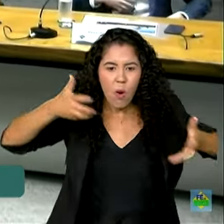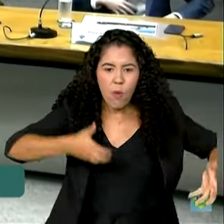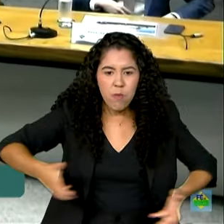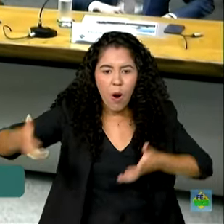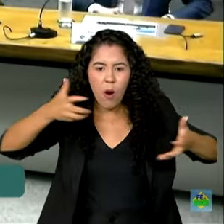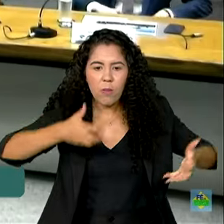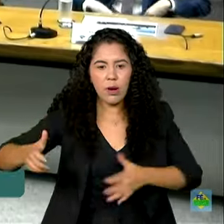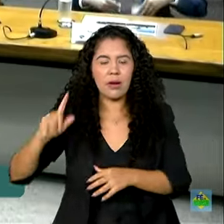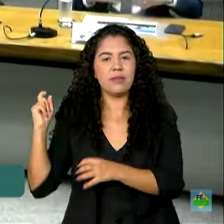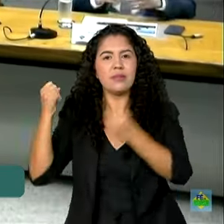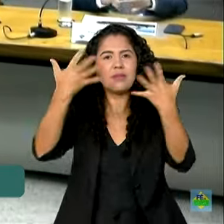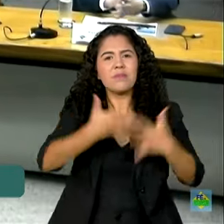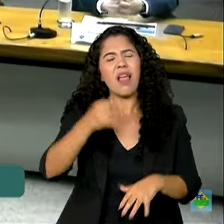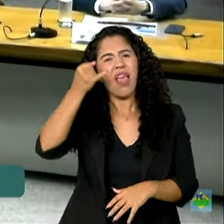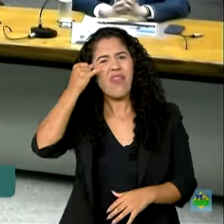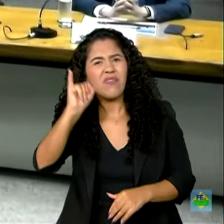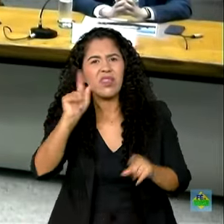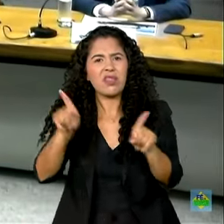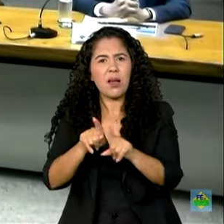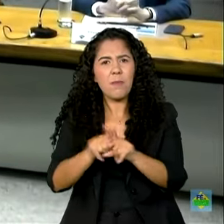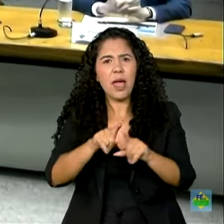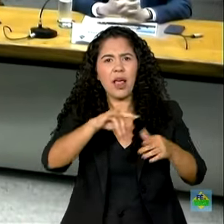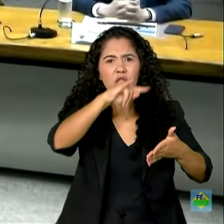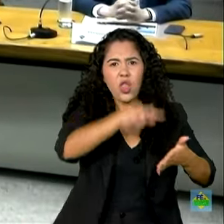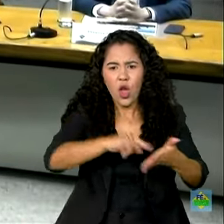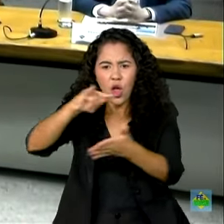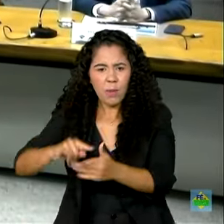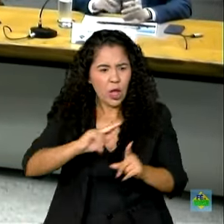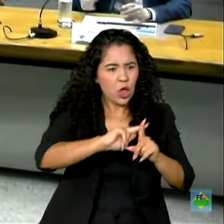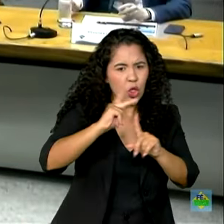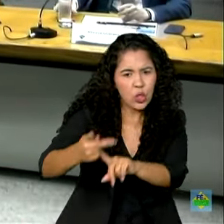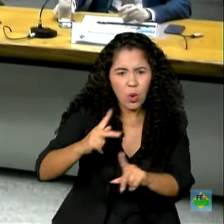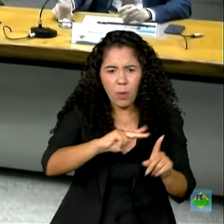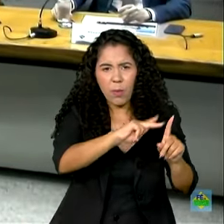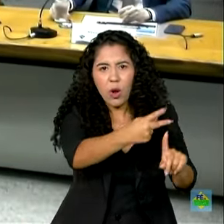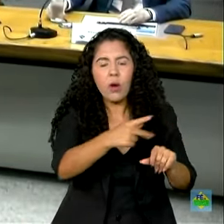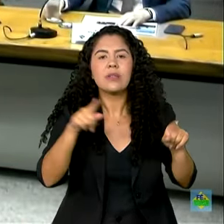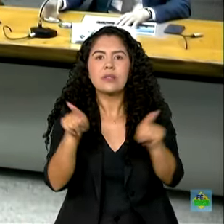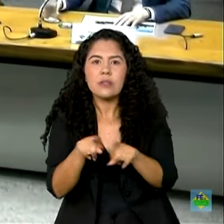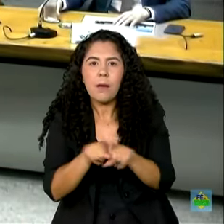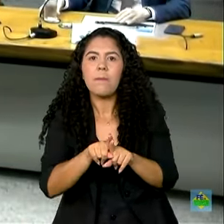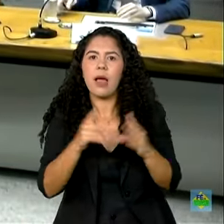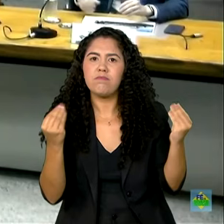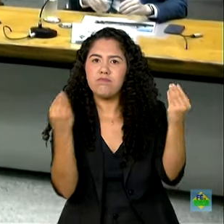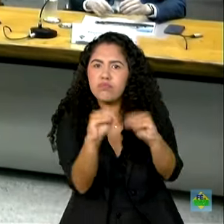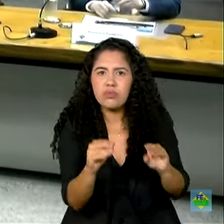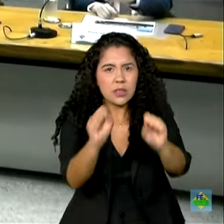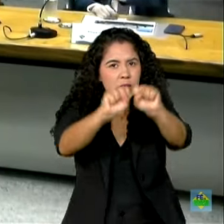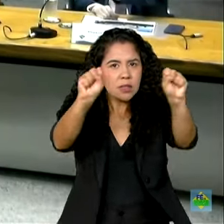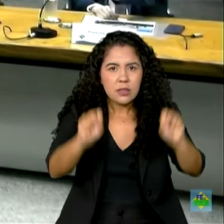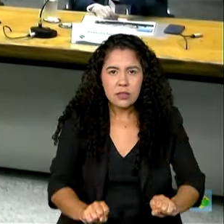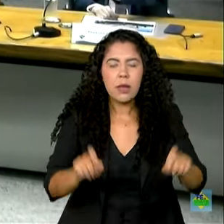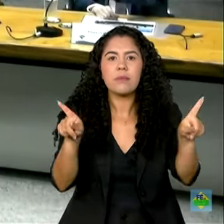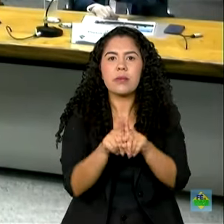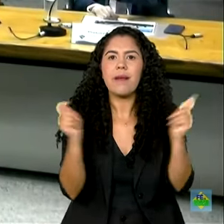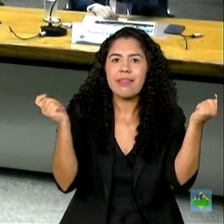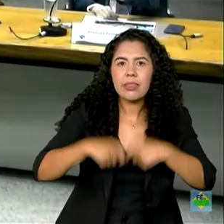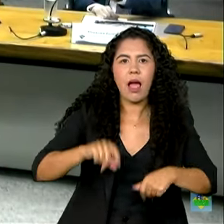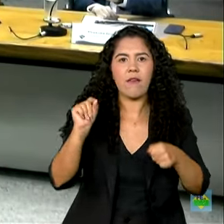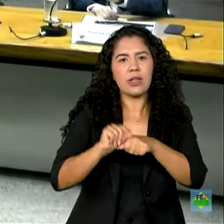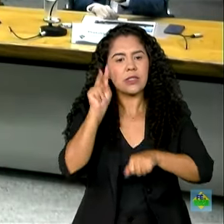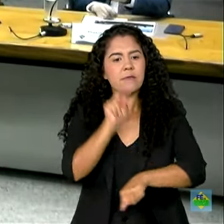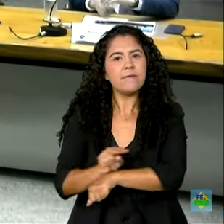que evita duplicidade de esforços, simplifica, digitaliza completamente o serviço, possibilita a fiscalização em conjunto da